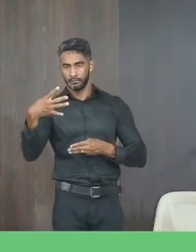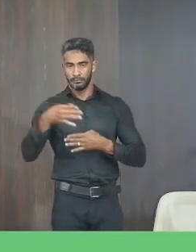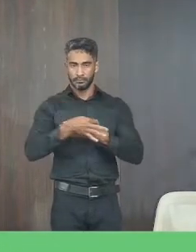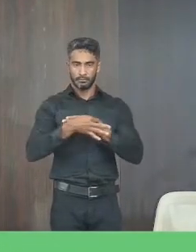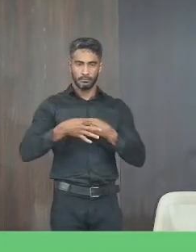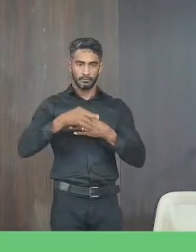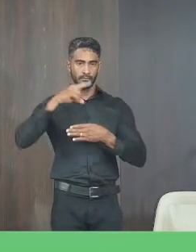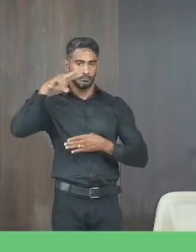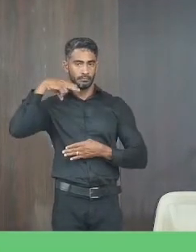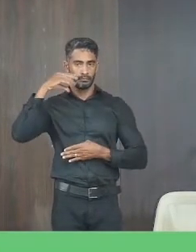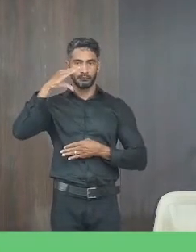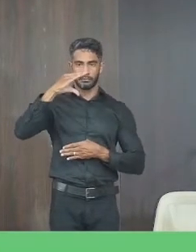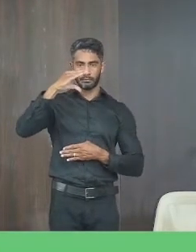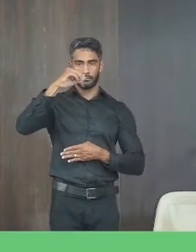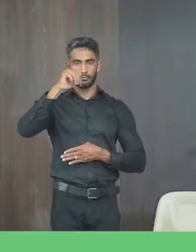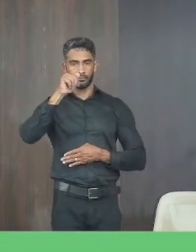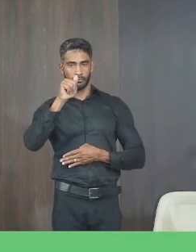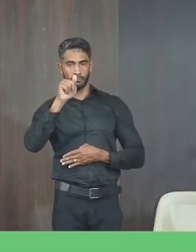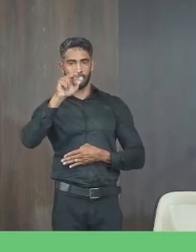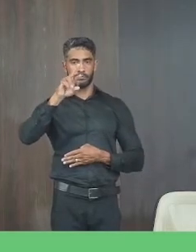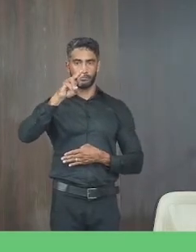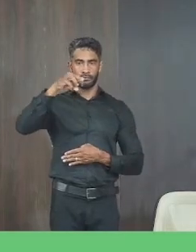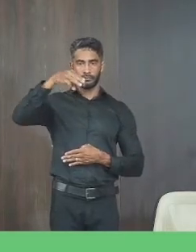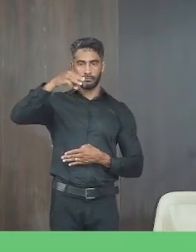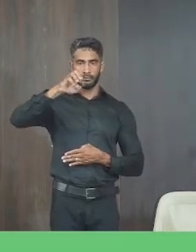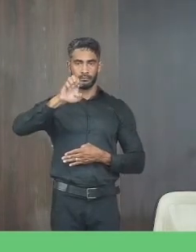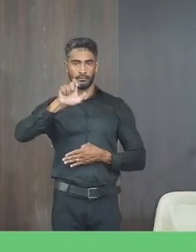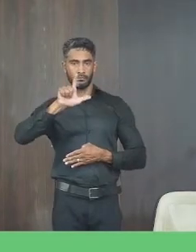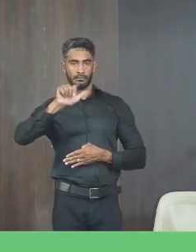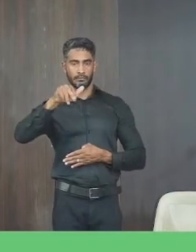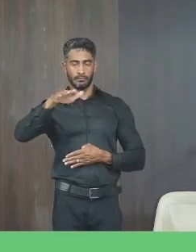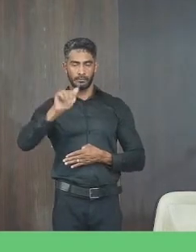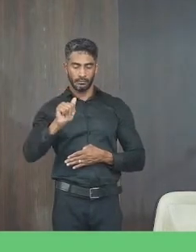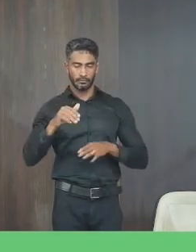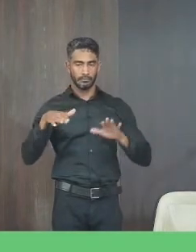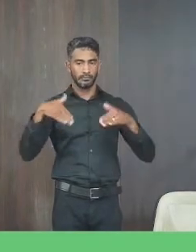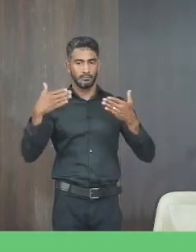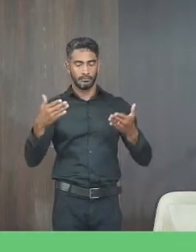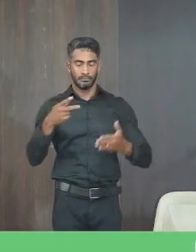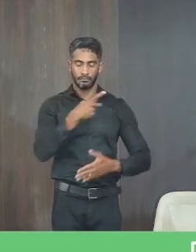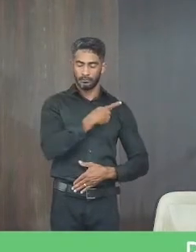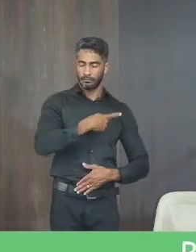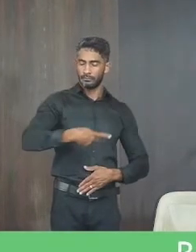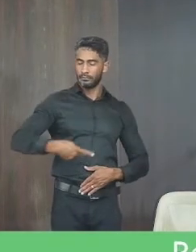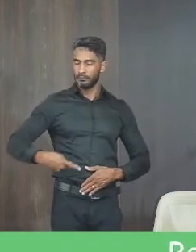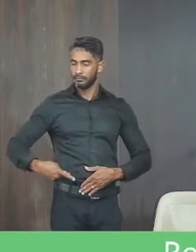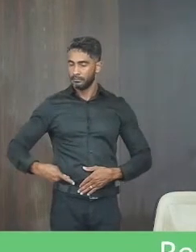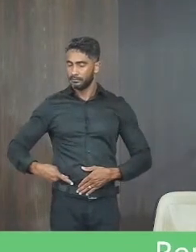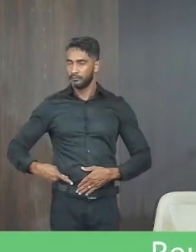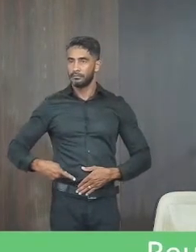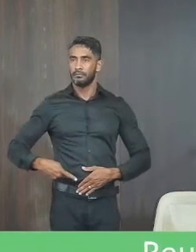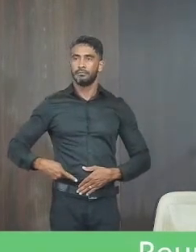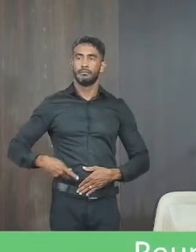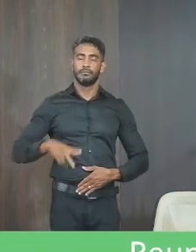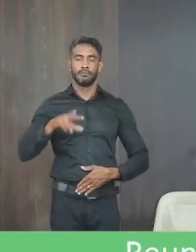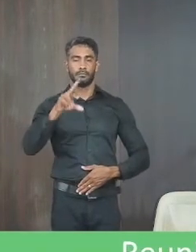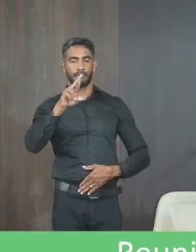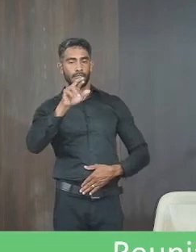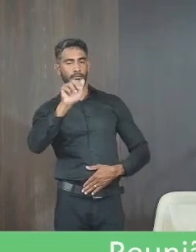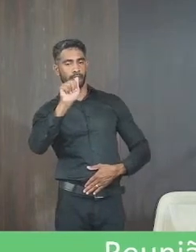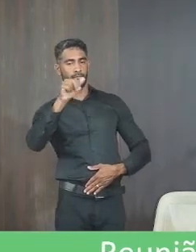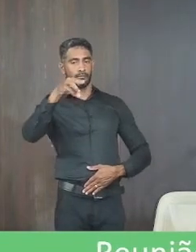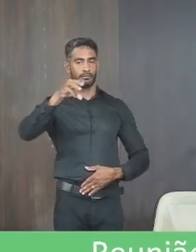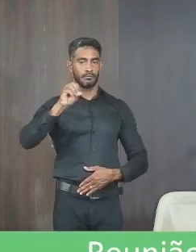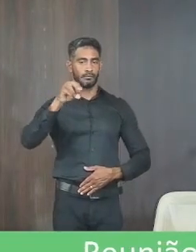autoria vereadora carmelina romana da silva teixeira excelentia do senhor presidente ramon alexandre